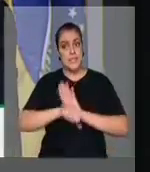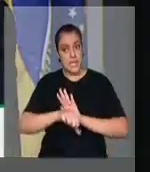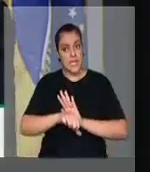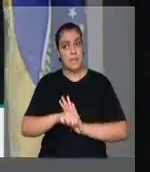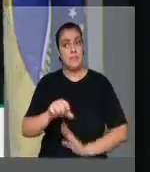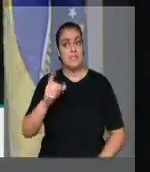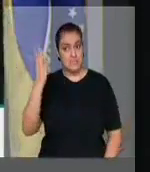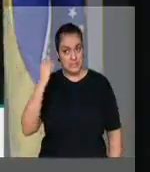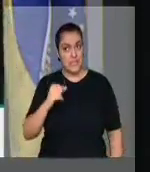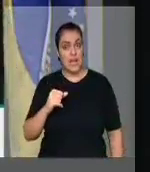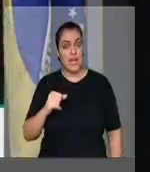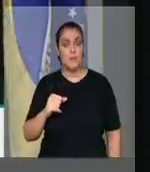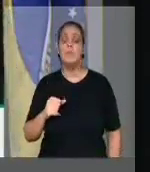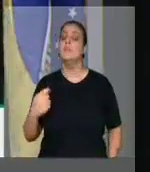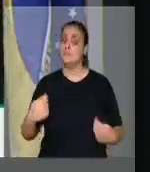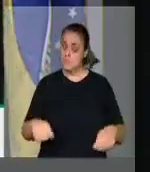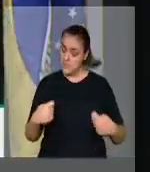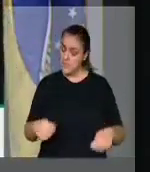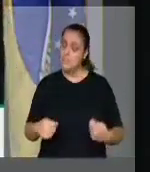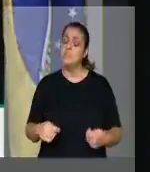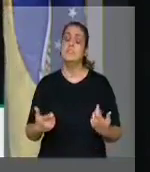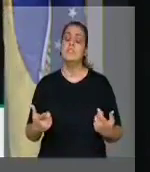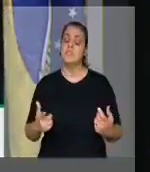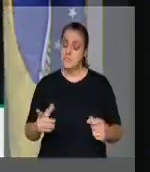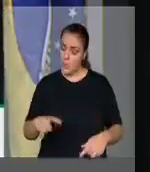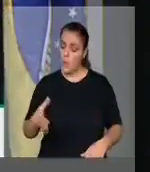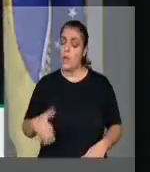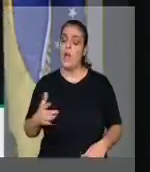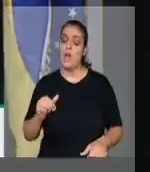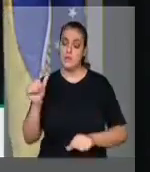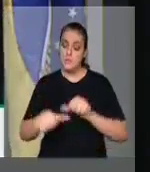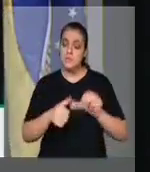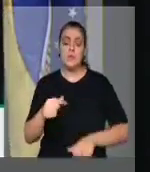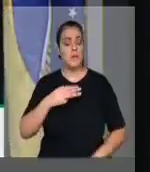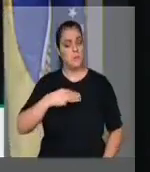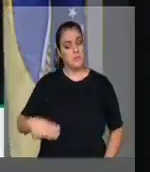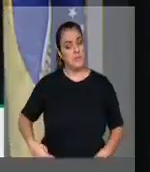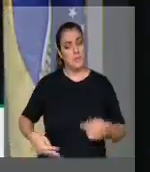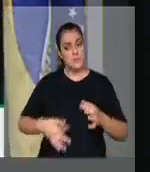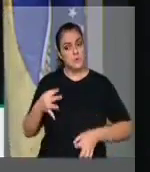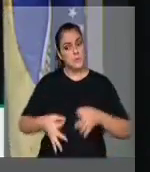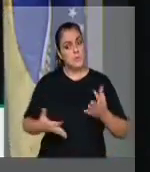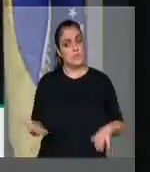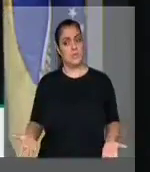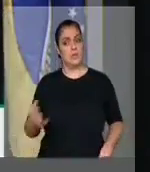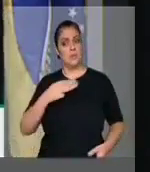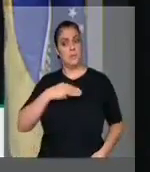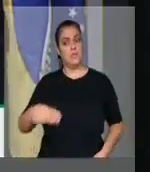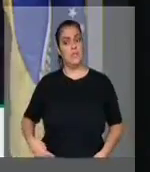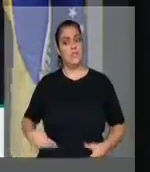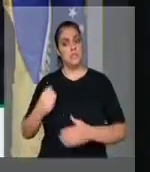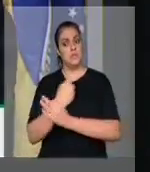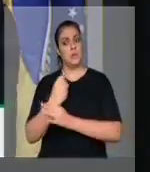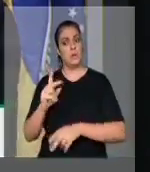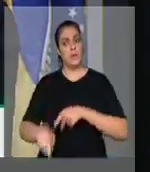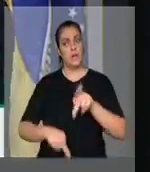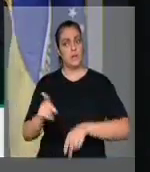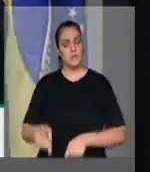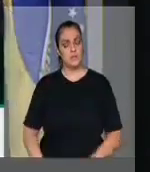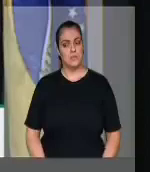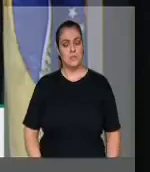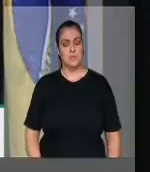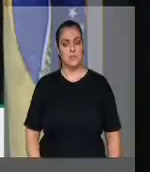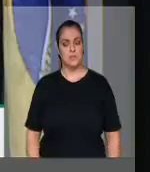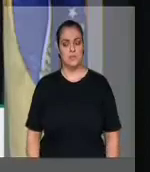crime, ele tem que tomar as providências. É ministro da Justiça e da Segurança Pública. é a